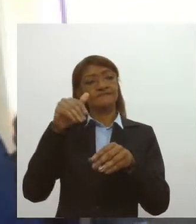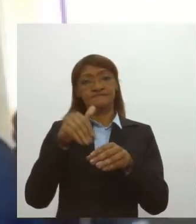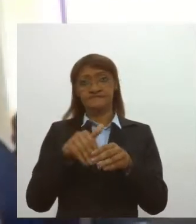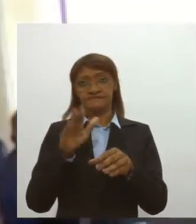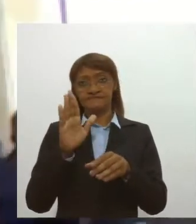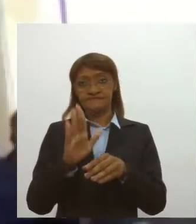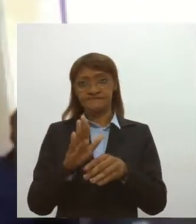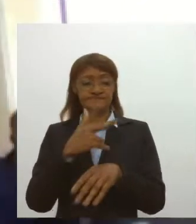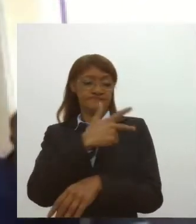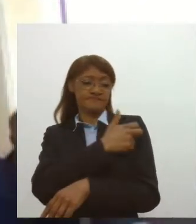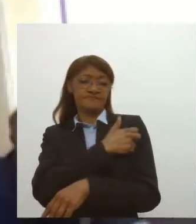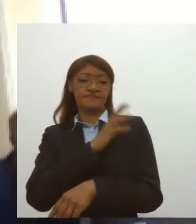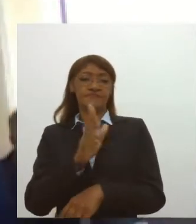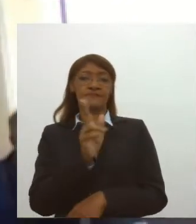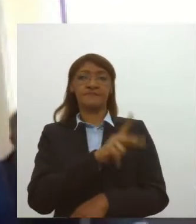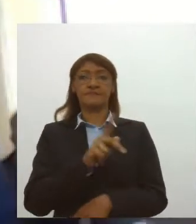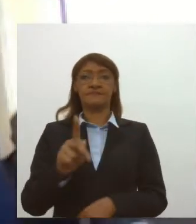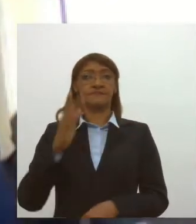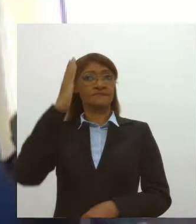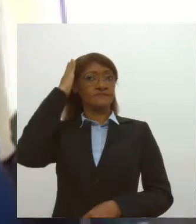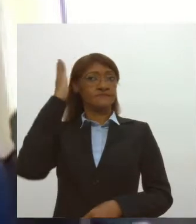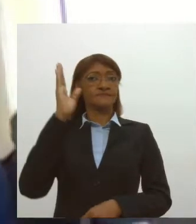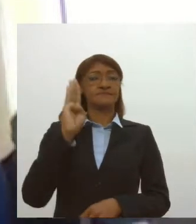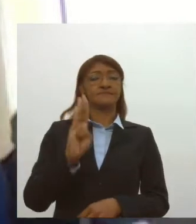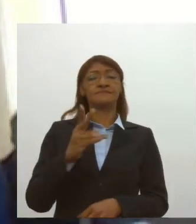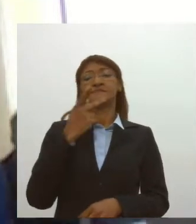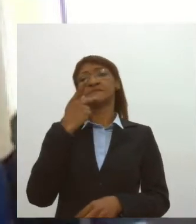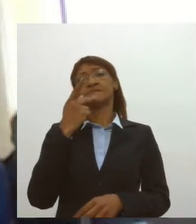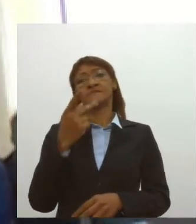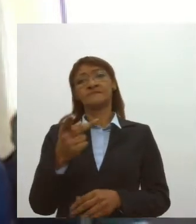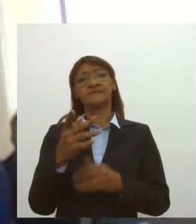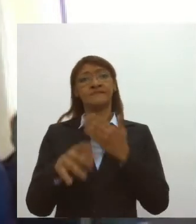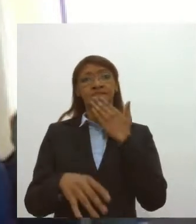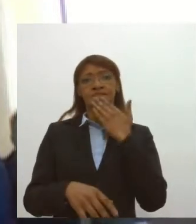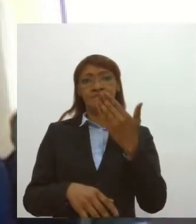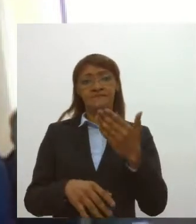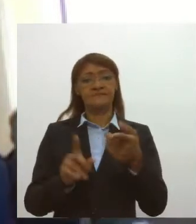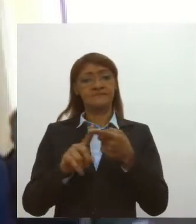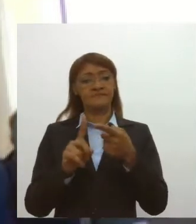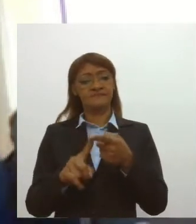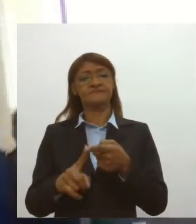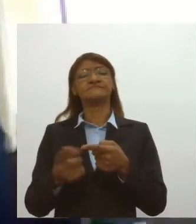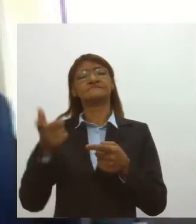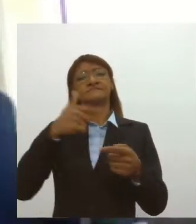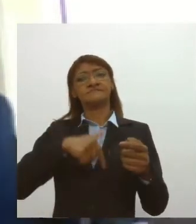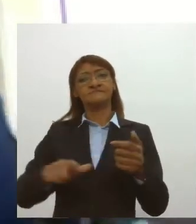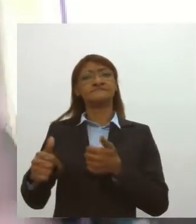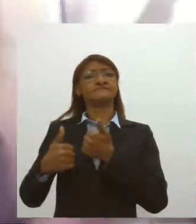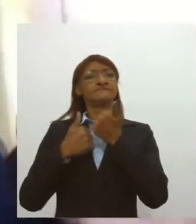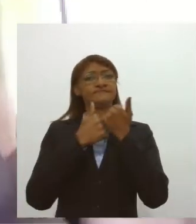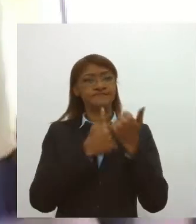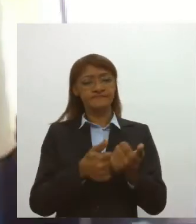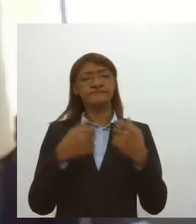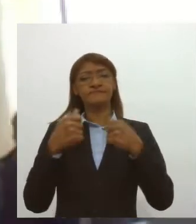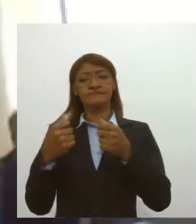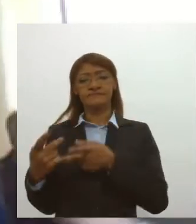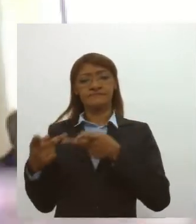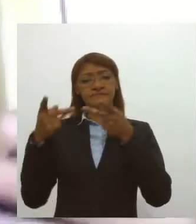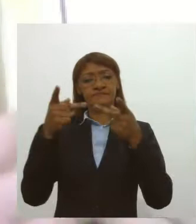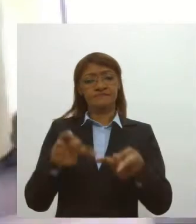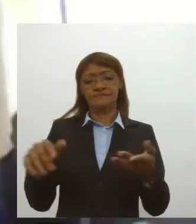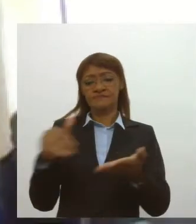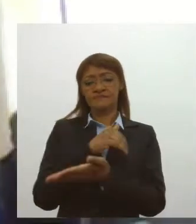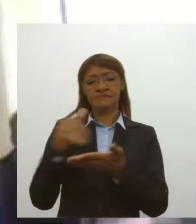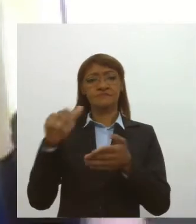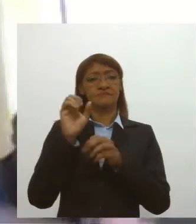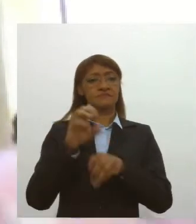e deputado pelo PT Irã Barbosa comentou sobre o pedido e defendeu mais uma vez a necessidade de visita do secretário de